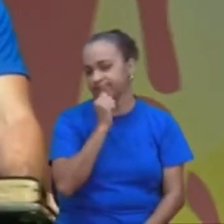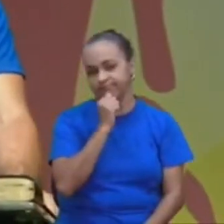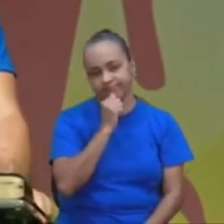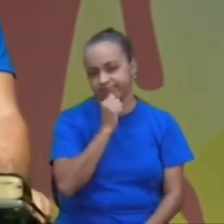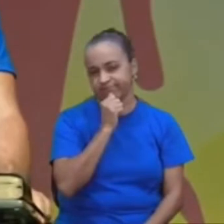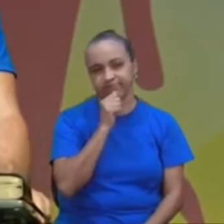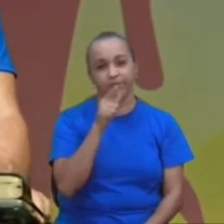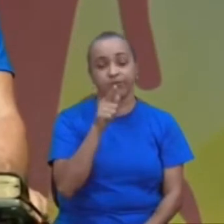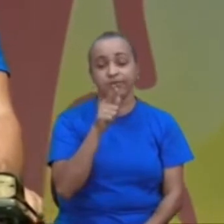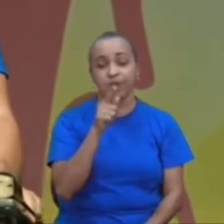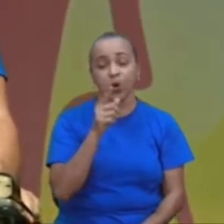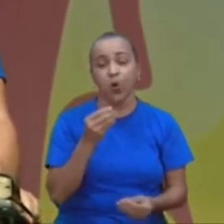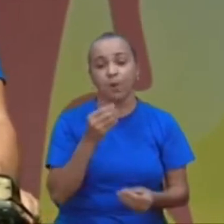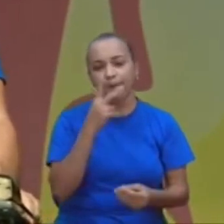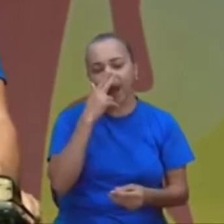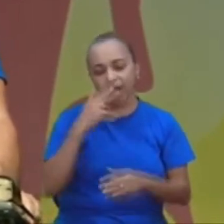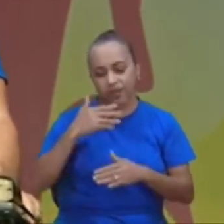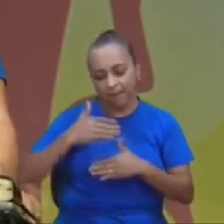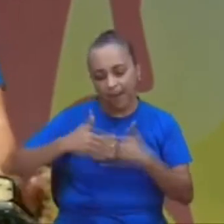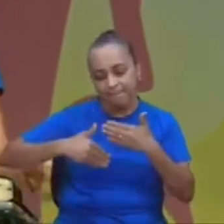você ainda é um processo em construção,